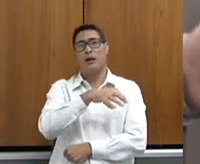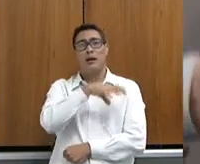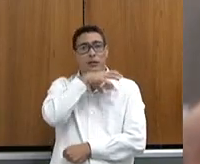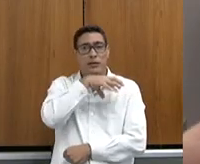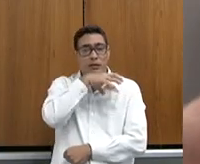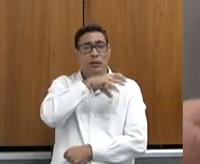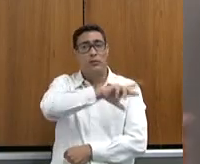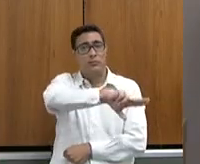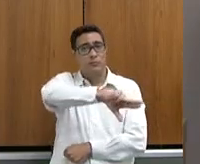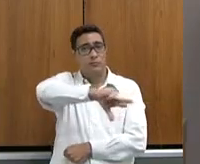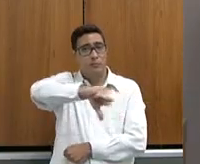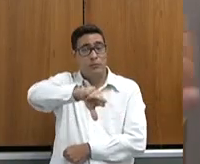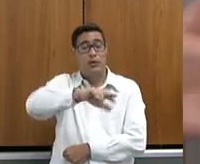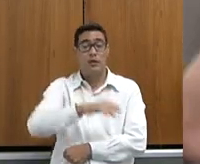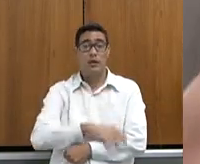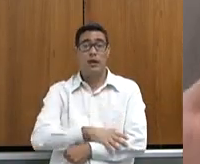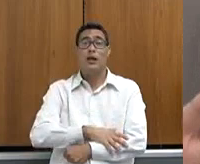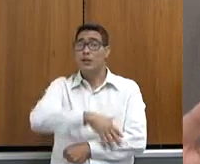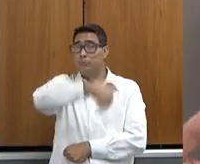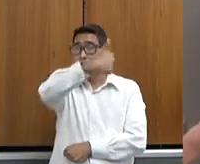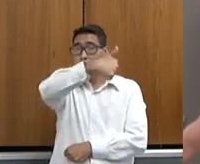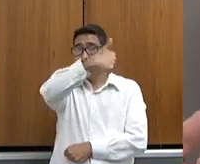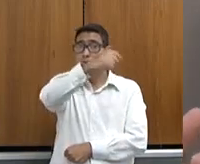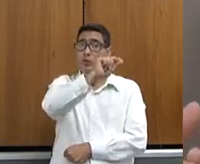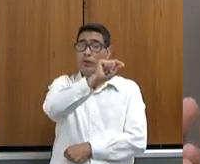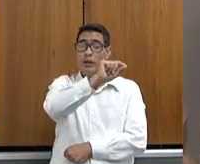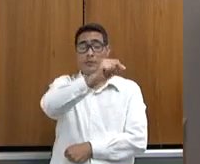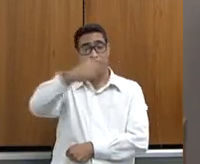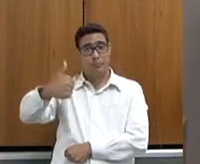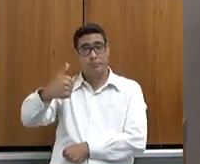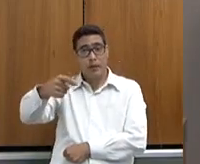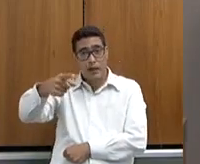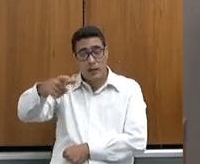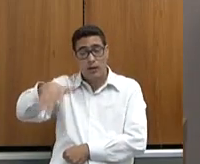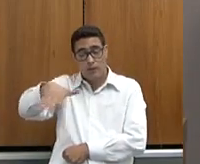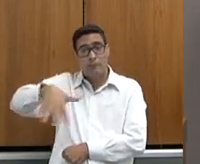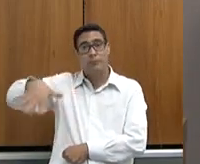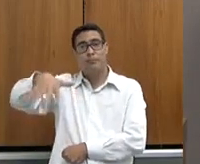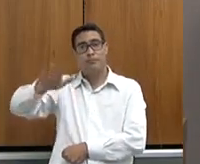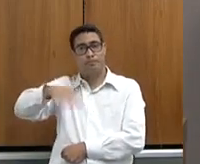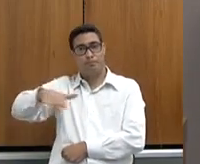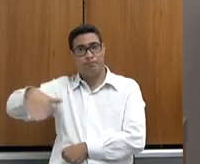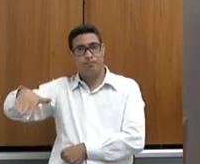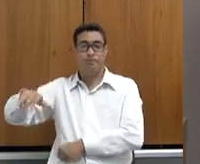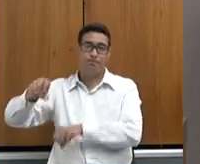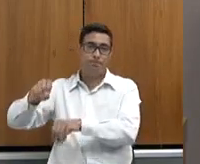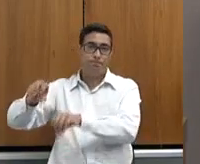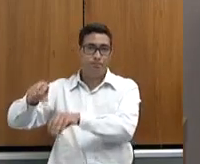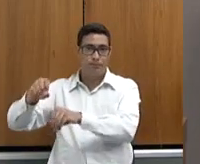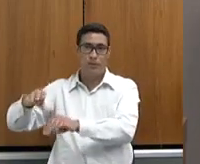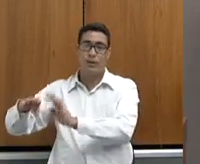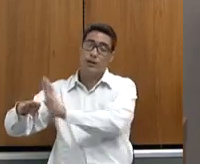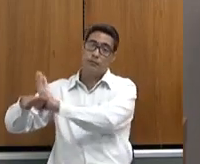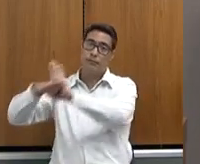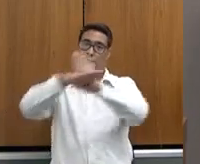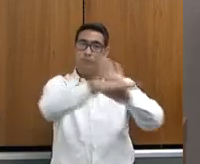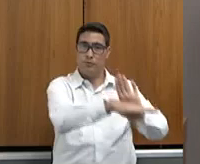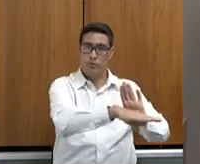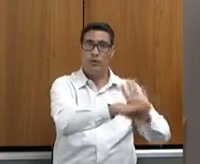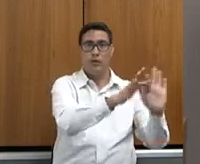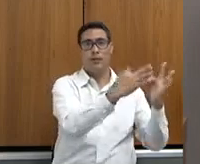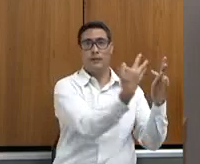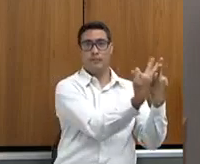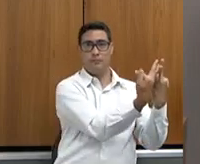em casa e começarem a mostrar isso, e pensando na sucessão rural também. Então, esse programa já teve no seu ápice na década de